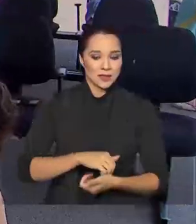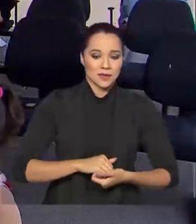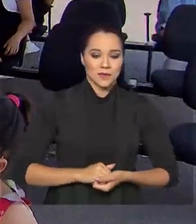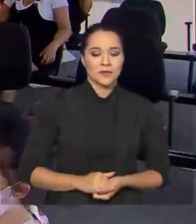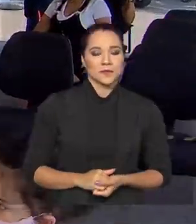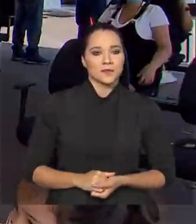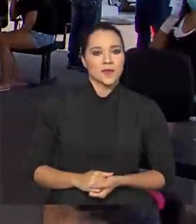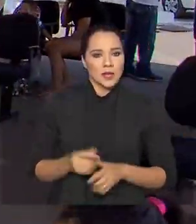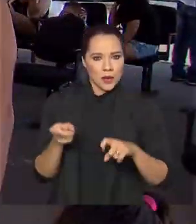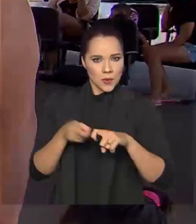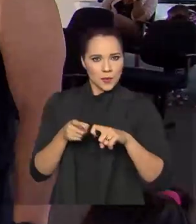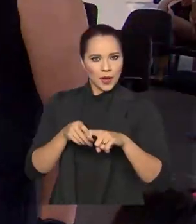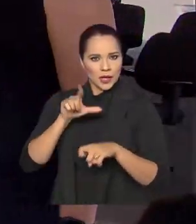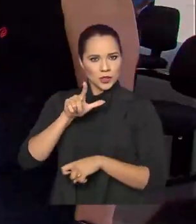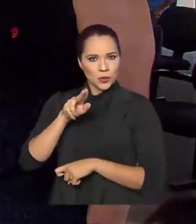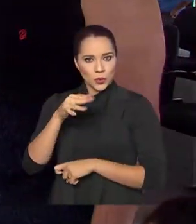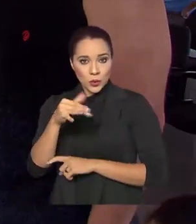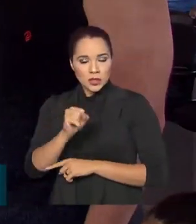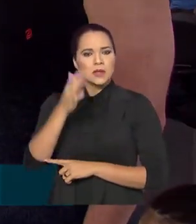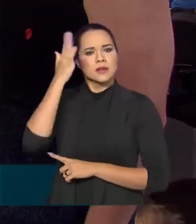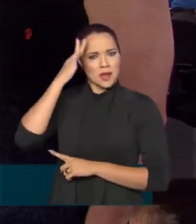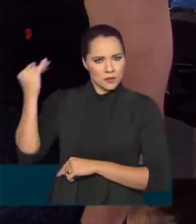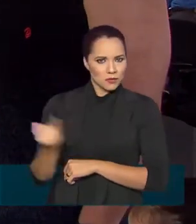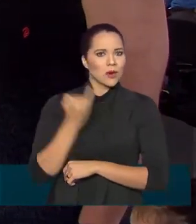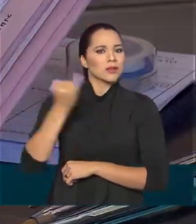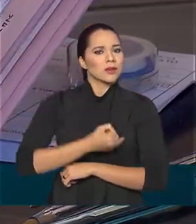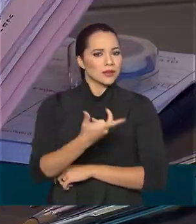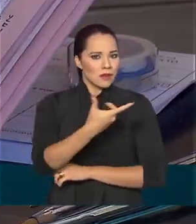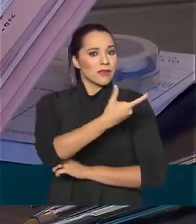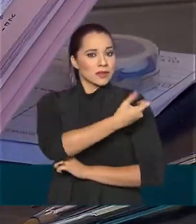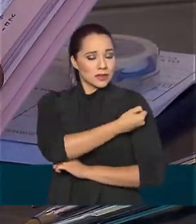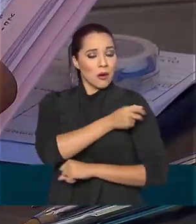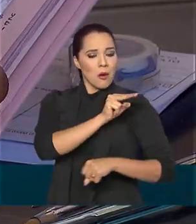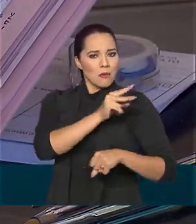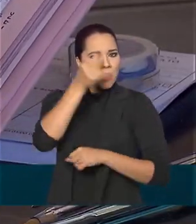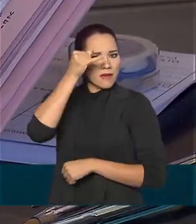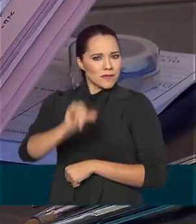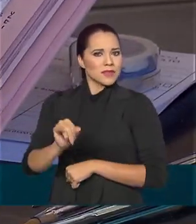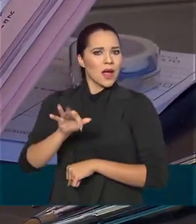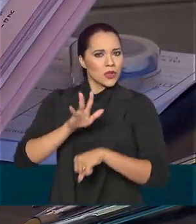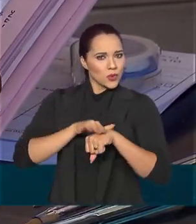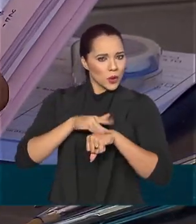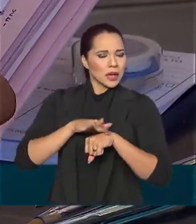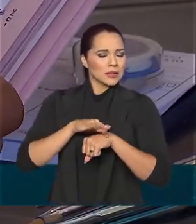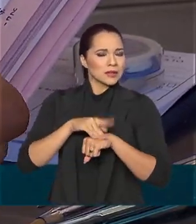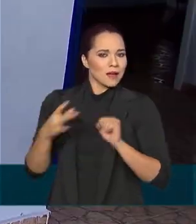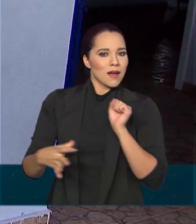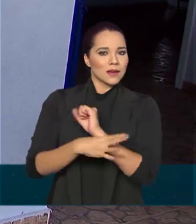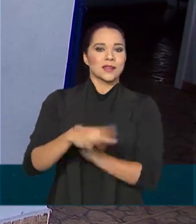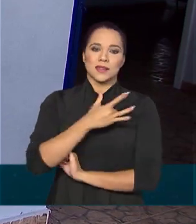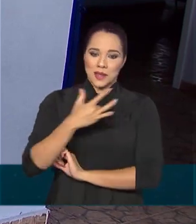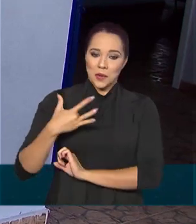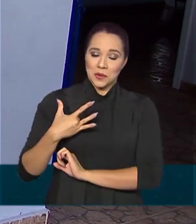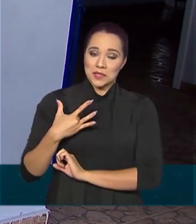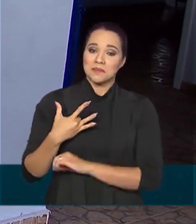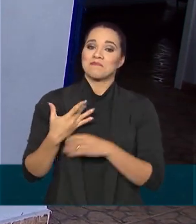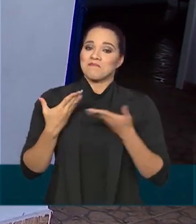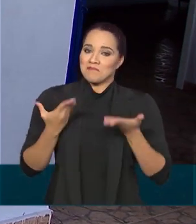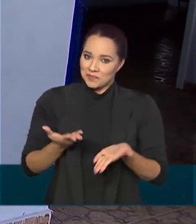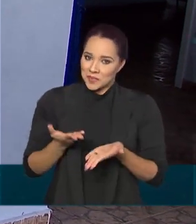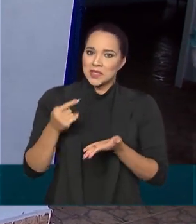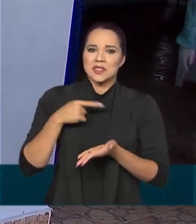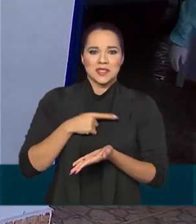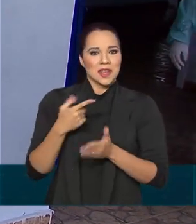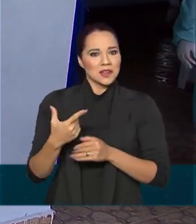O médico Lucas sabe bem a importância da vacinação para prevenir doenças e garantir a saúde. E, por isso, não